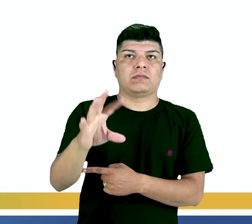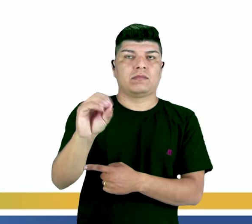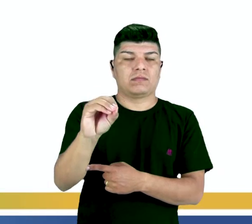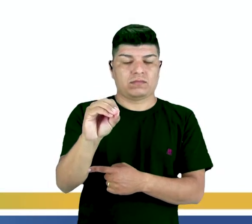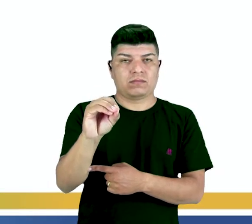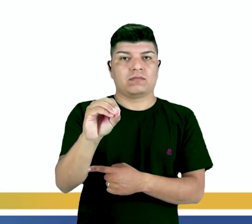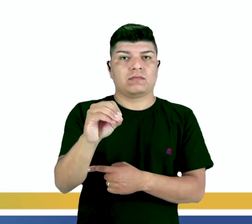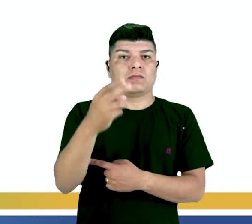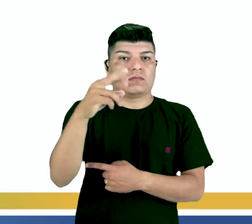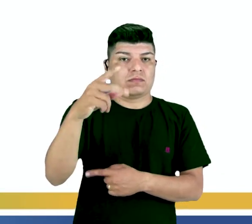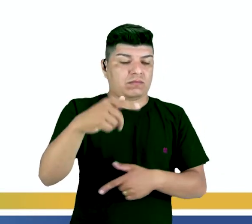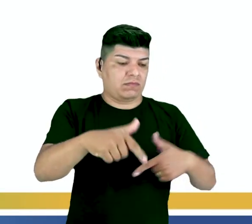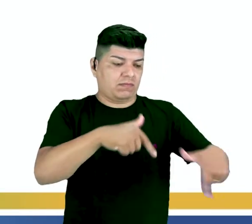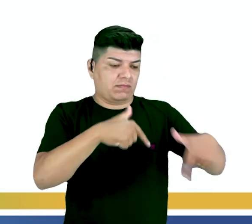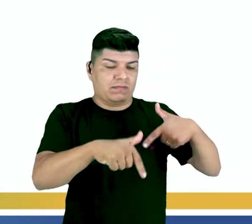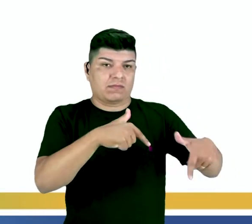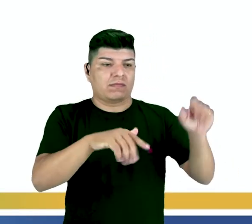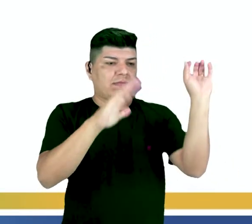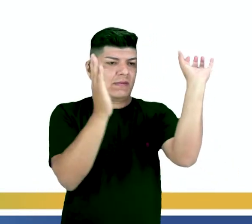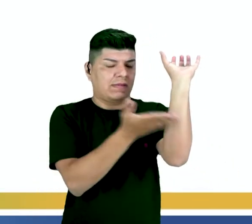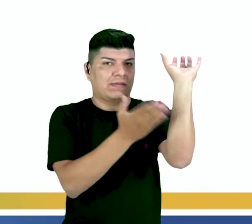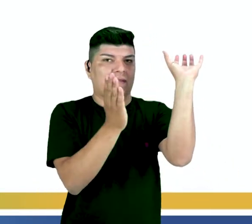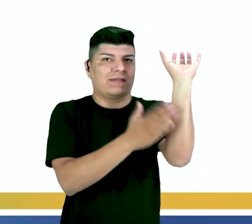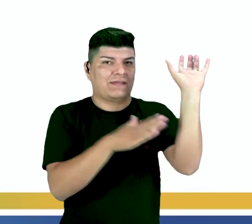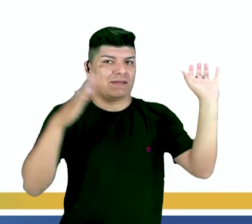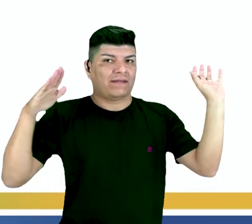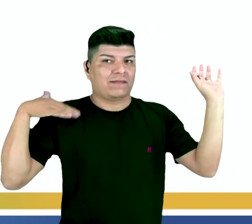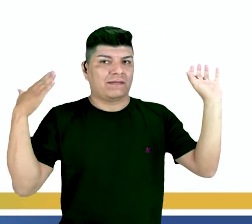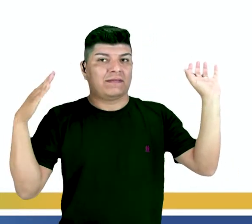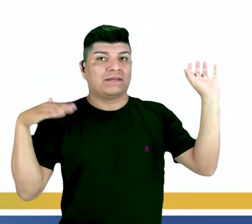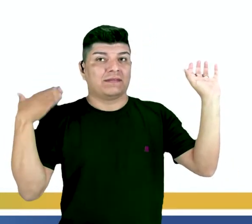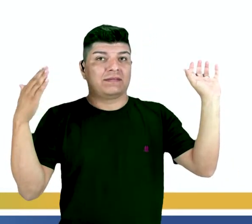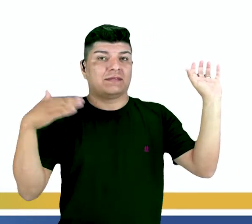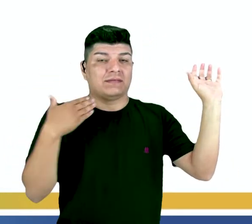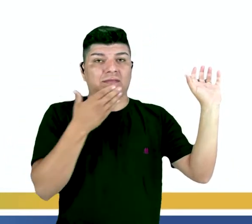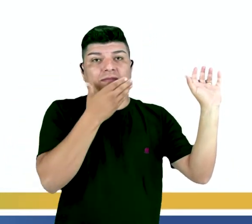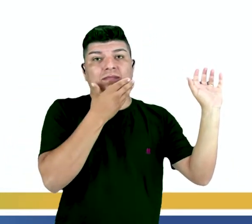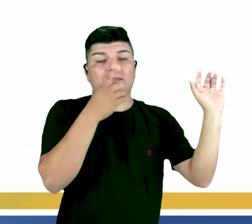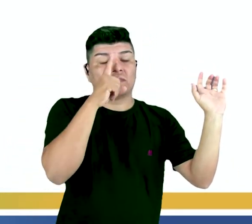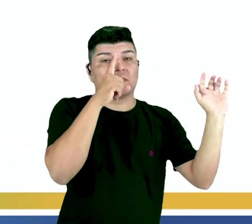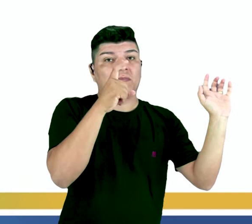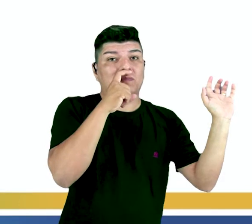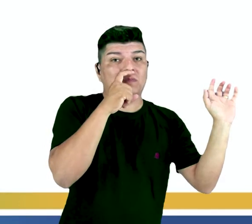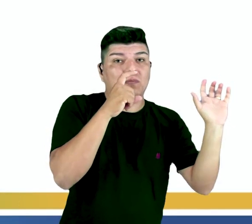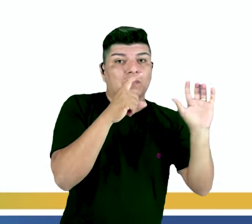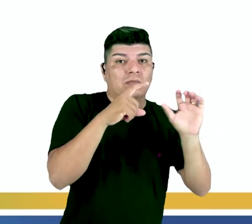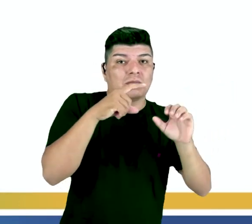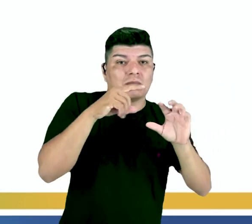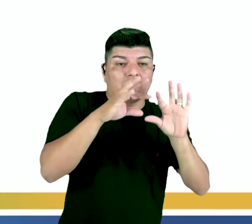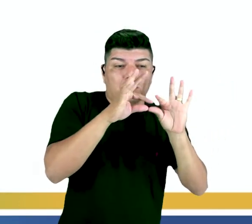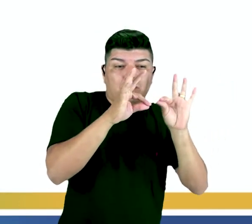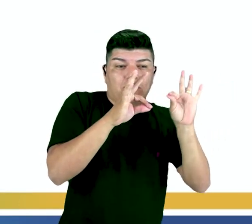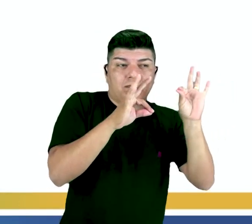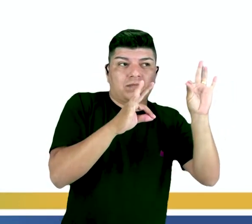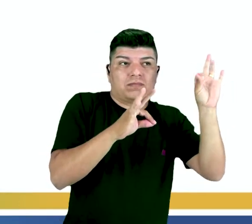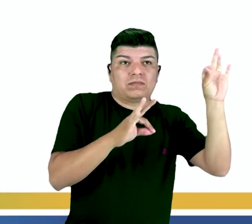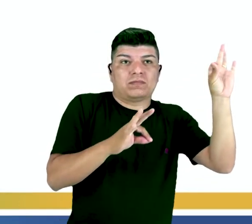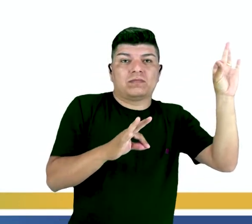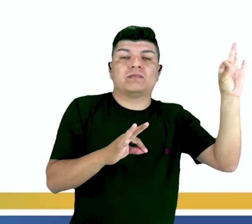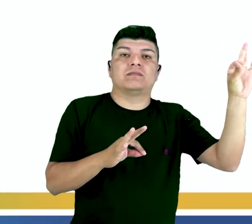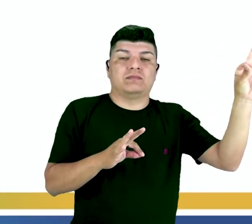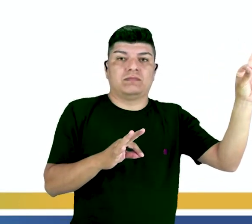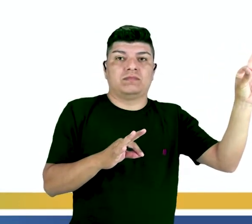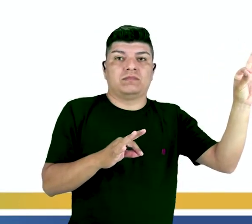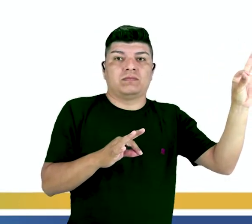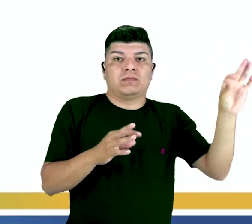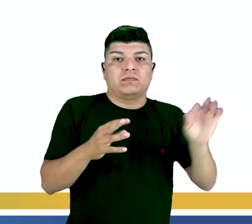trabalhavam animado cortando lenha. Enquanto isso, o lenhador e a mulher se afastavam silenciosamente, sem que os